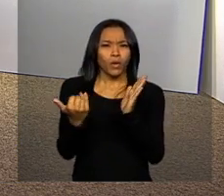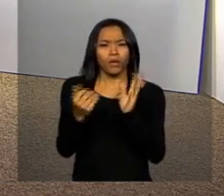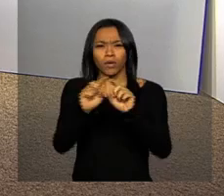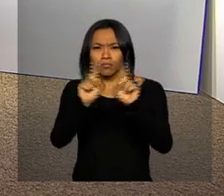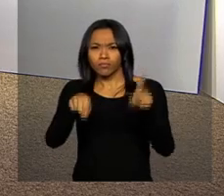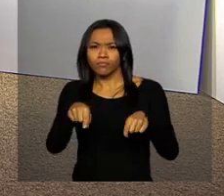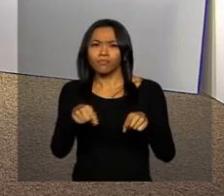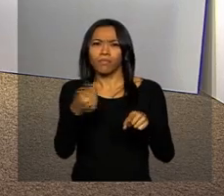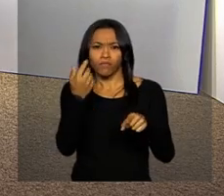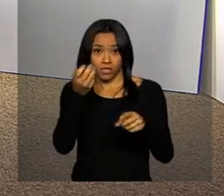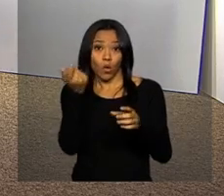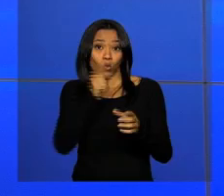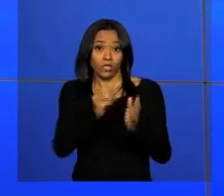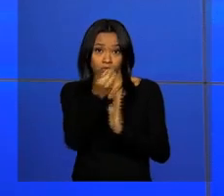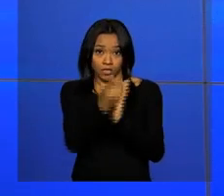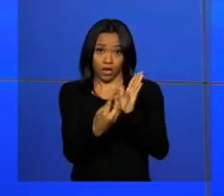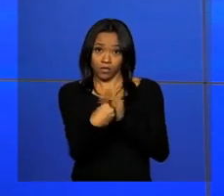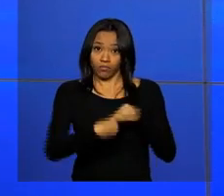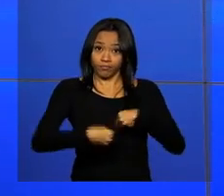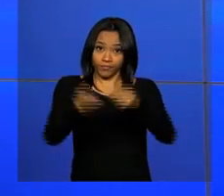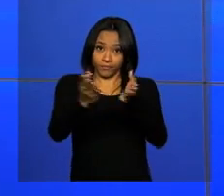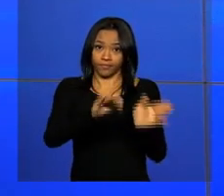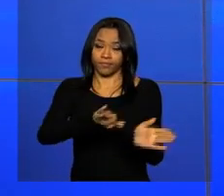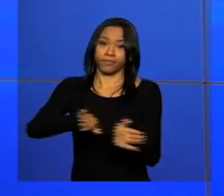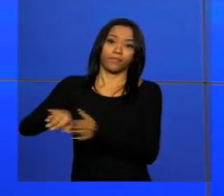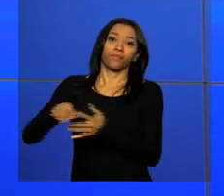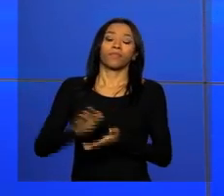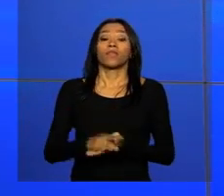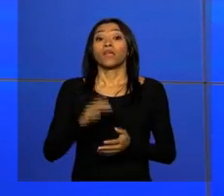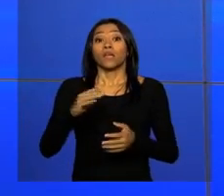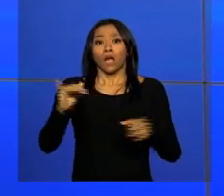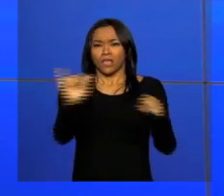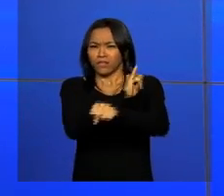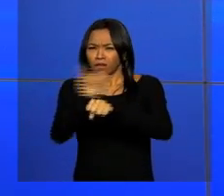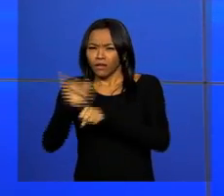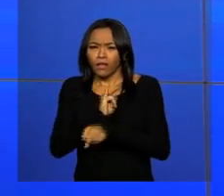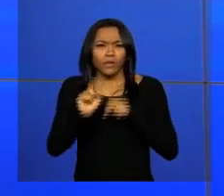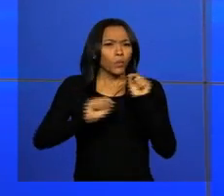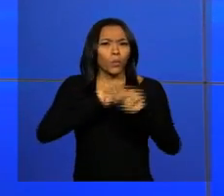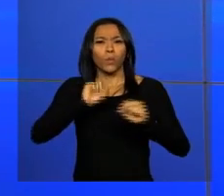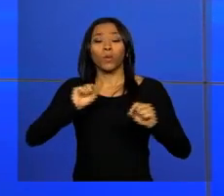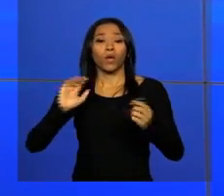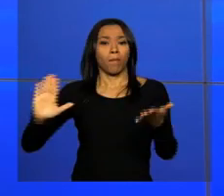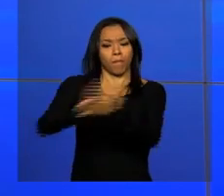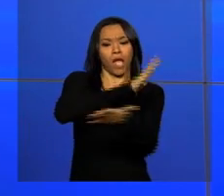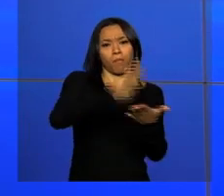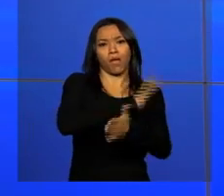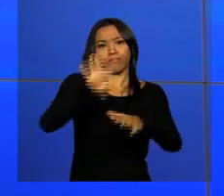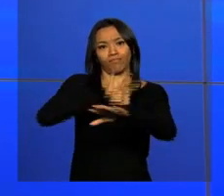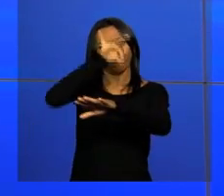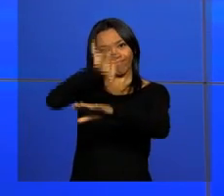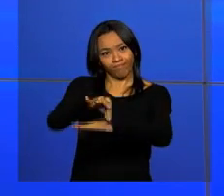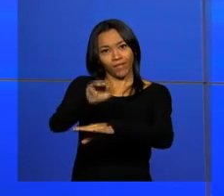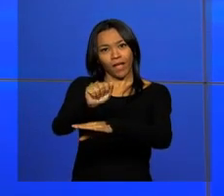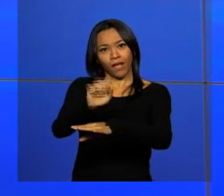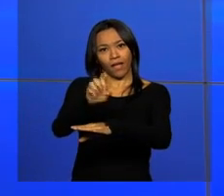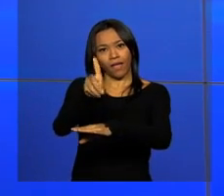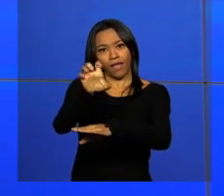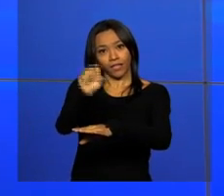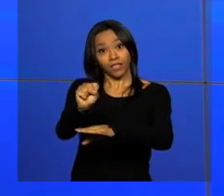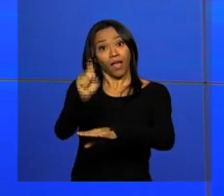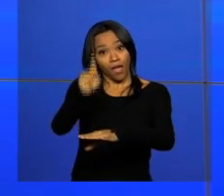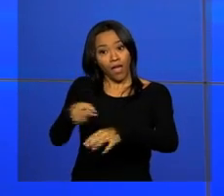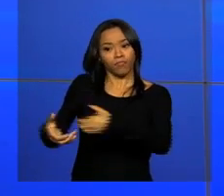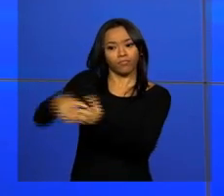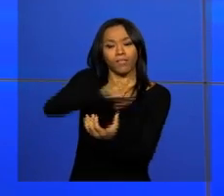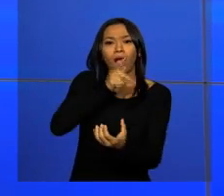para fazer o envio da sua declaração. As ações de combate ao Aedes aegypti continuam, e uma delas é eliminar os criadouros